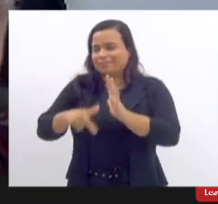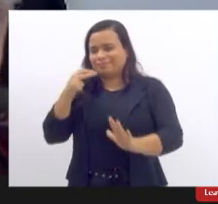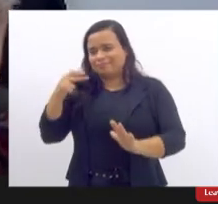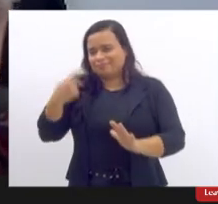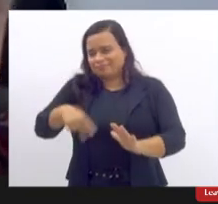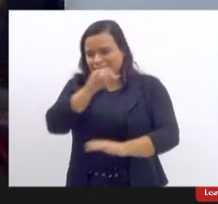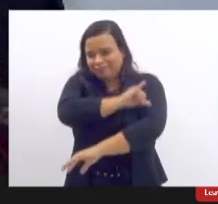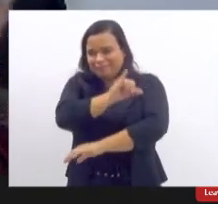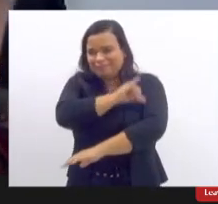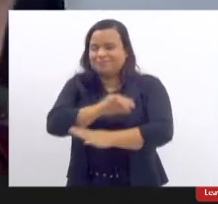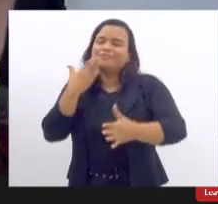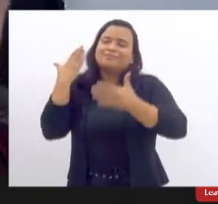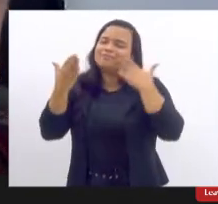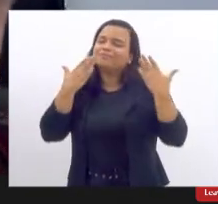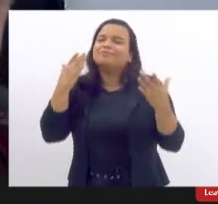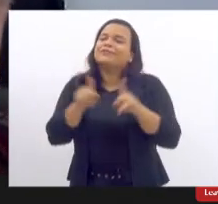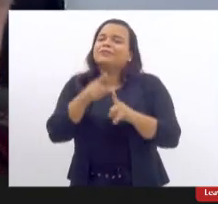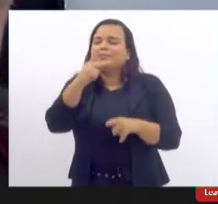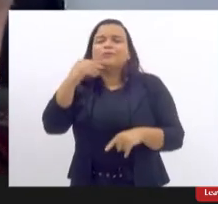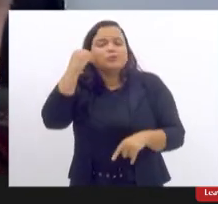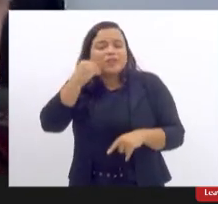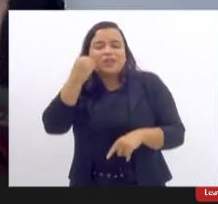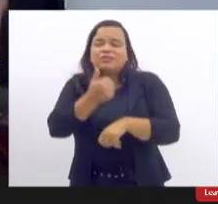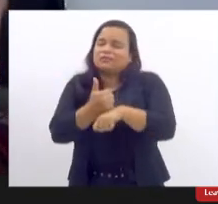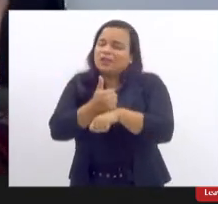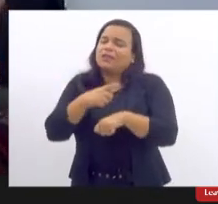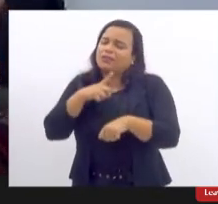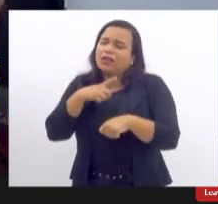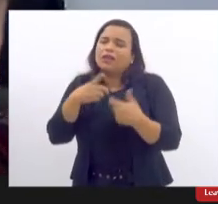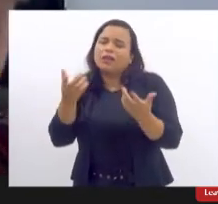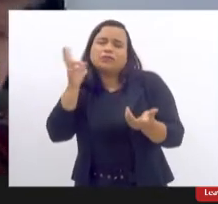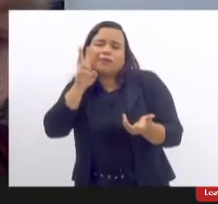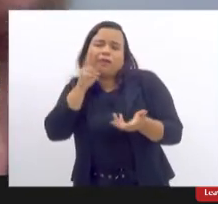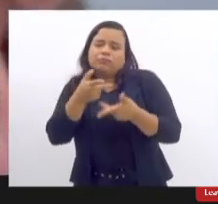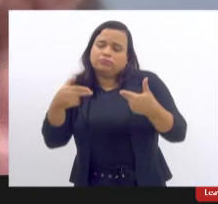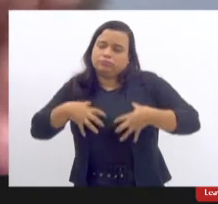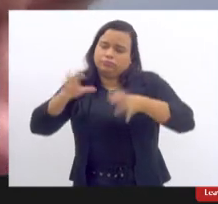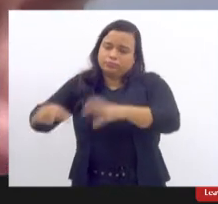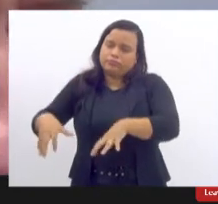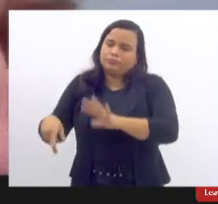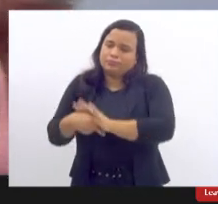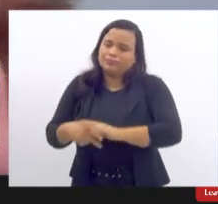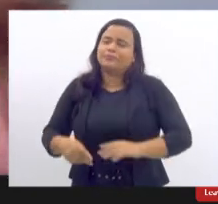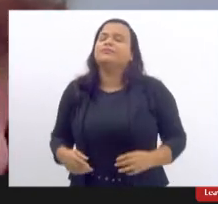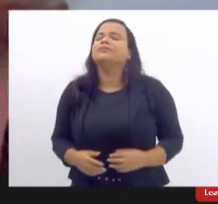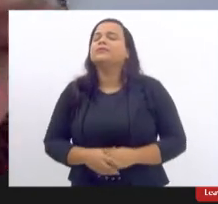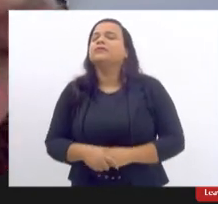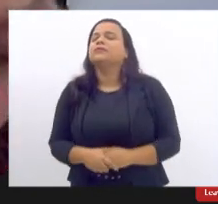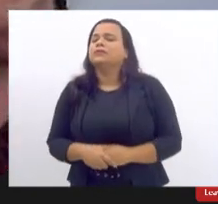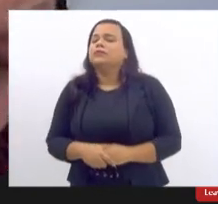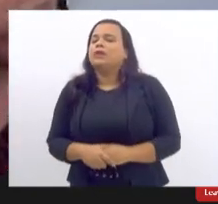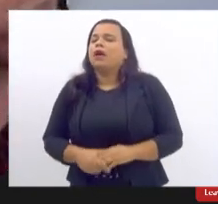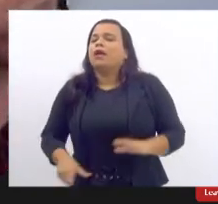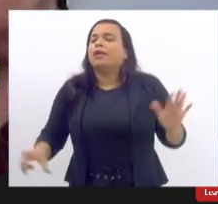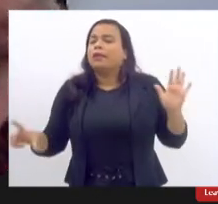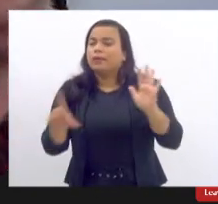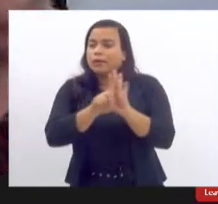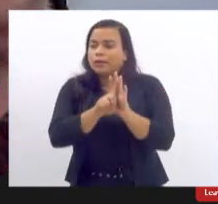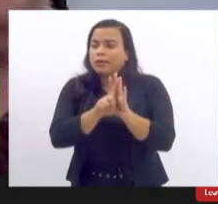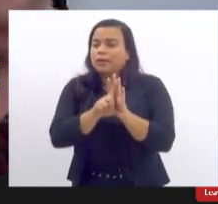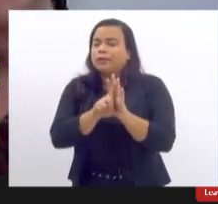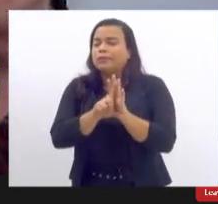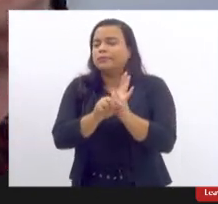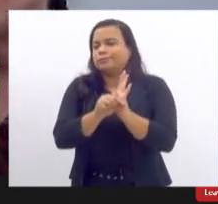de Janeiro e ter essa experiência profissional com o explante na nossa lei no